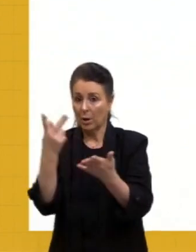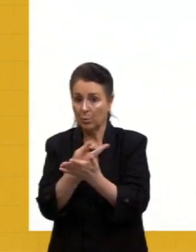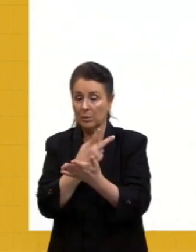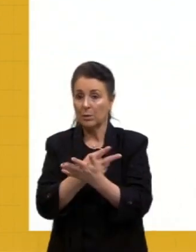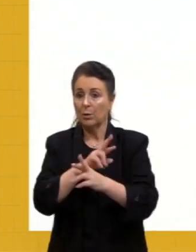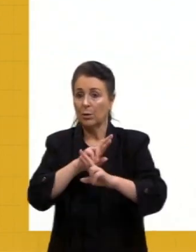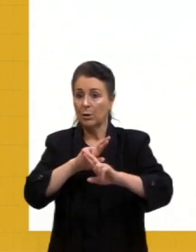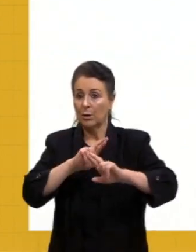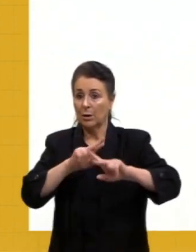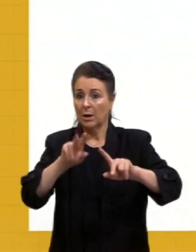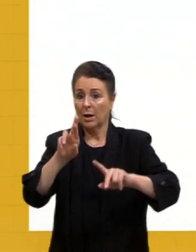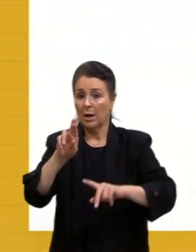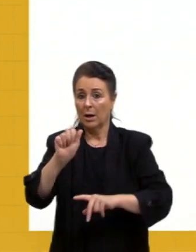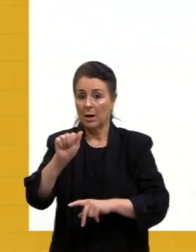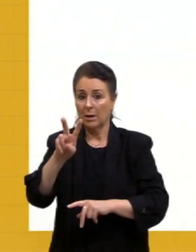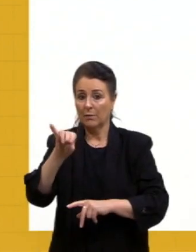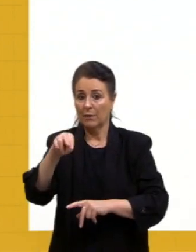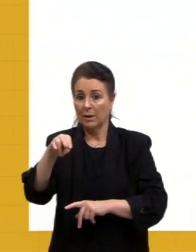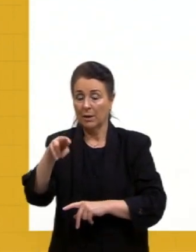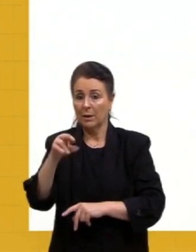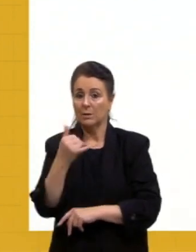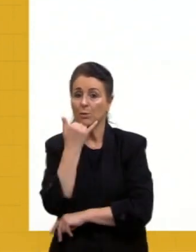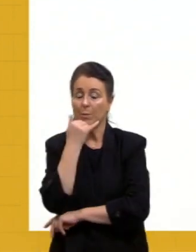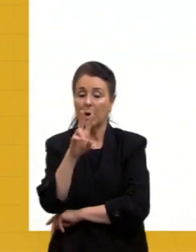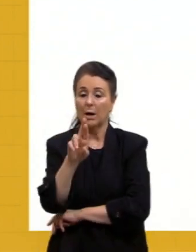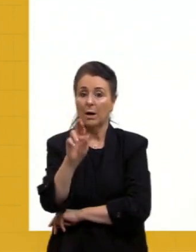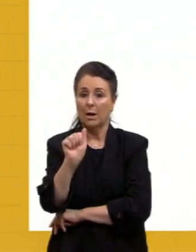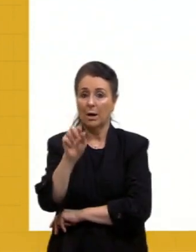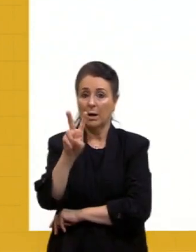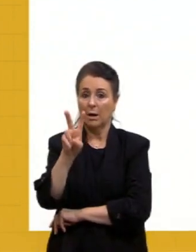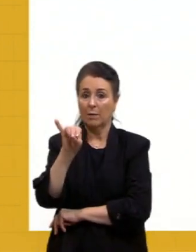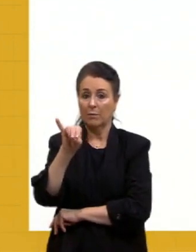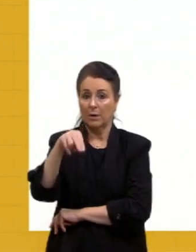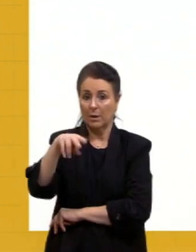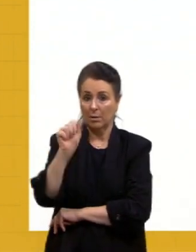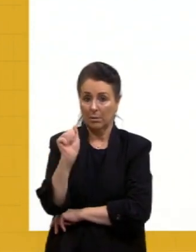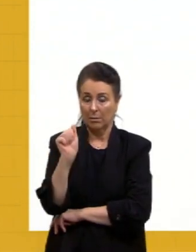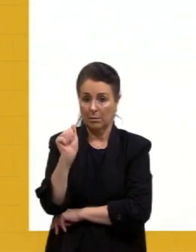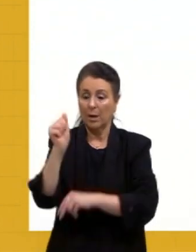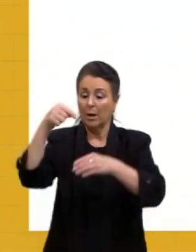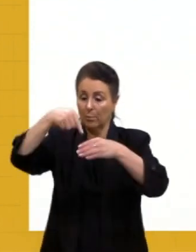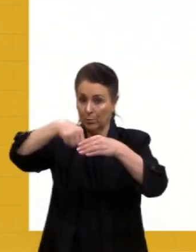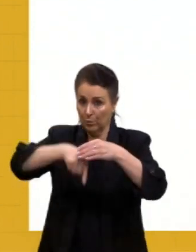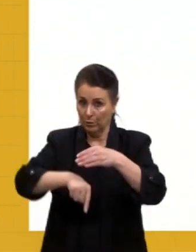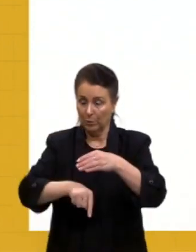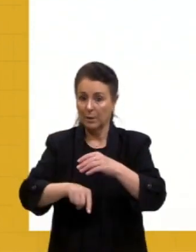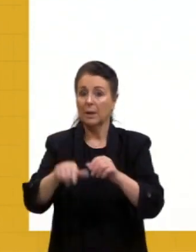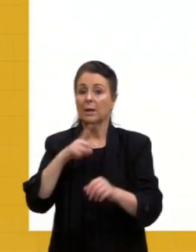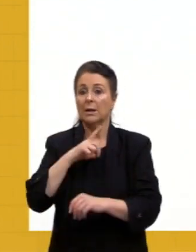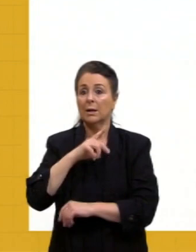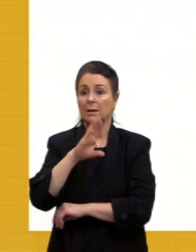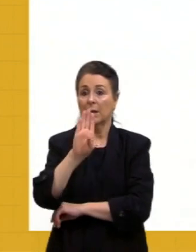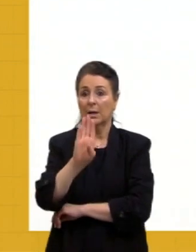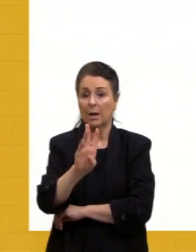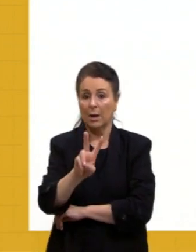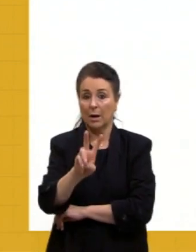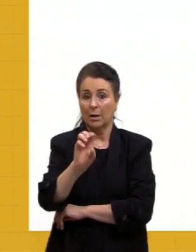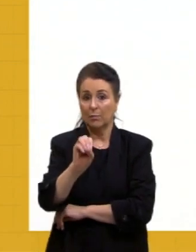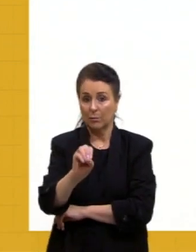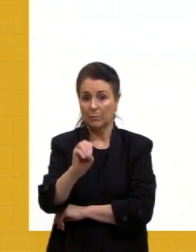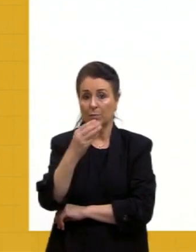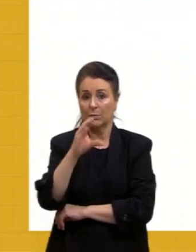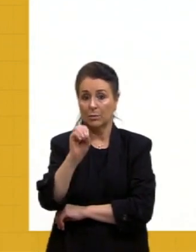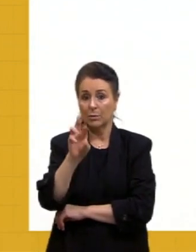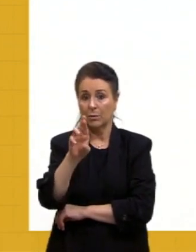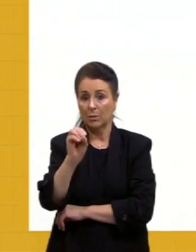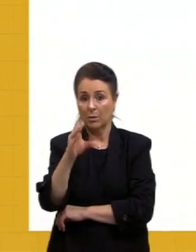entre elas. A ravina, ela é profunda, mas não chega no lençol freático. Já a vossoroca, ela é bem profunda e chega